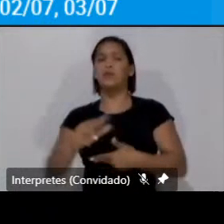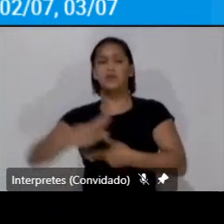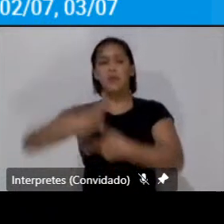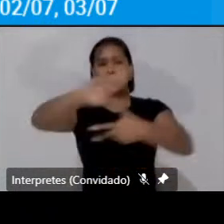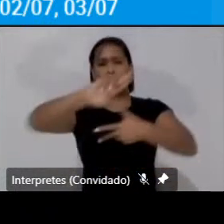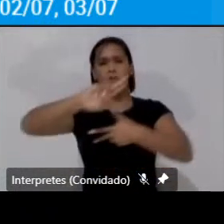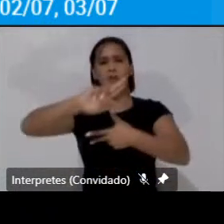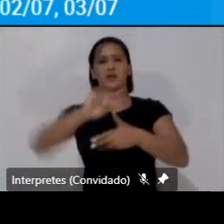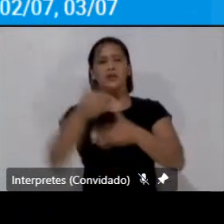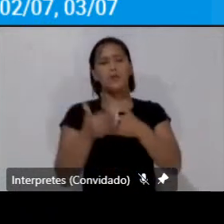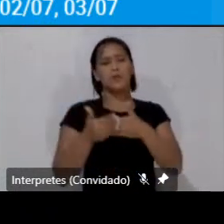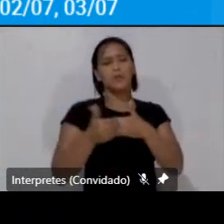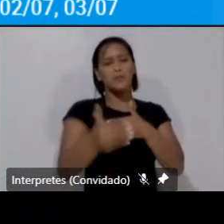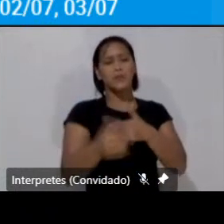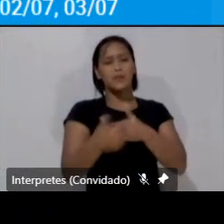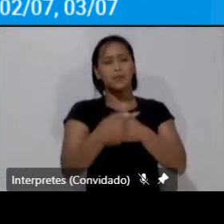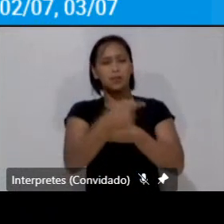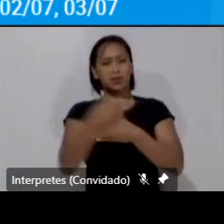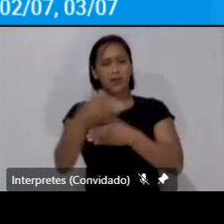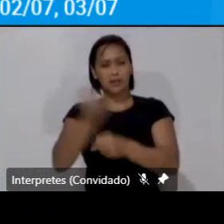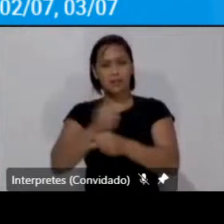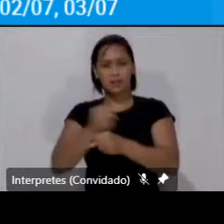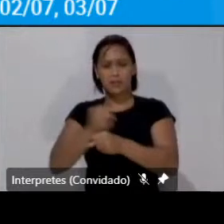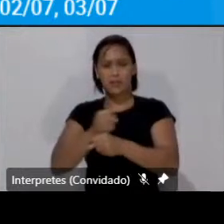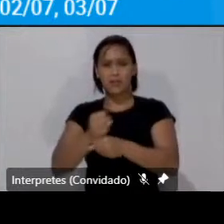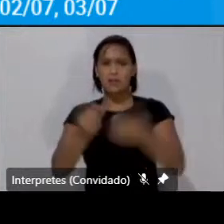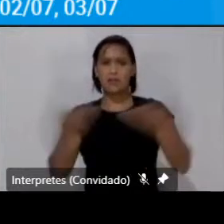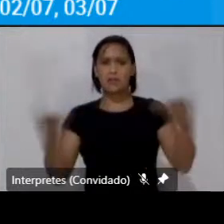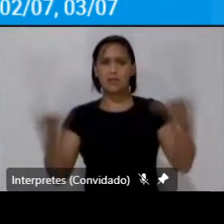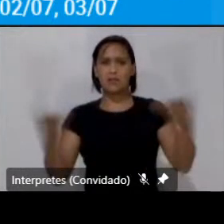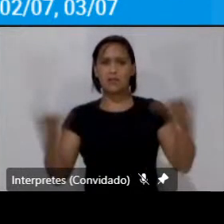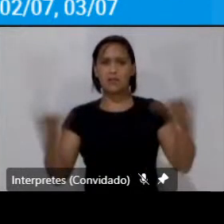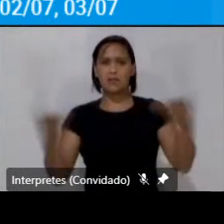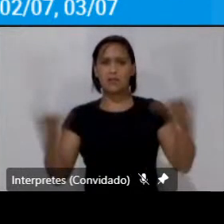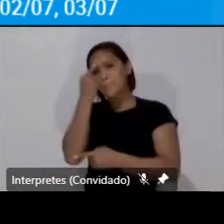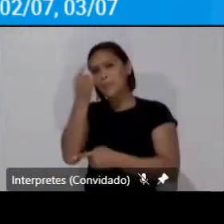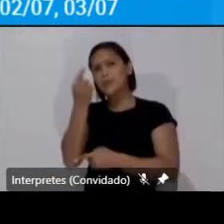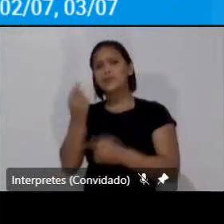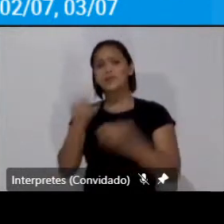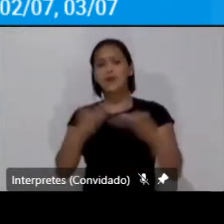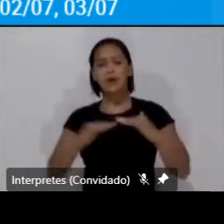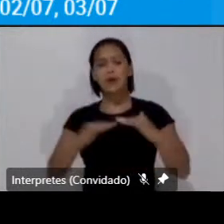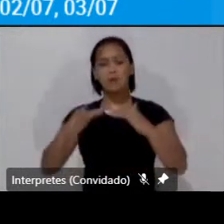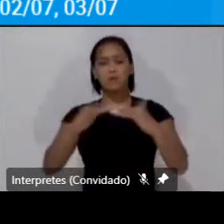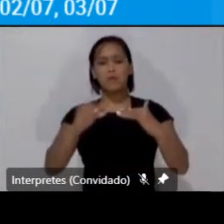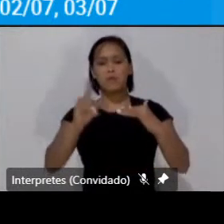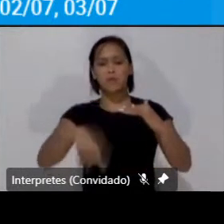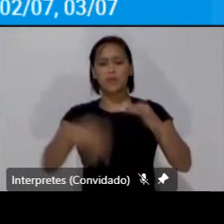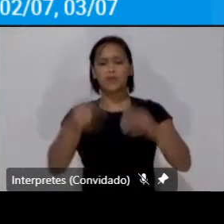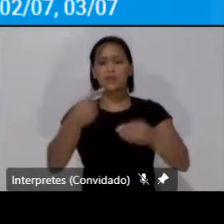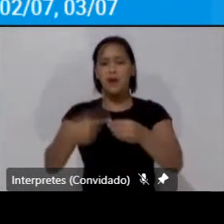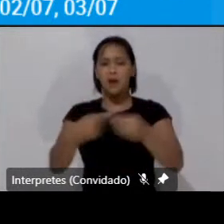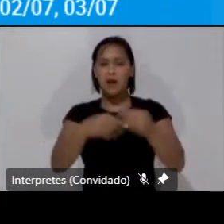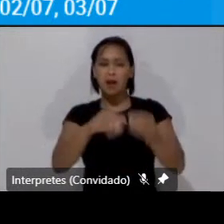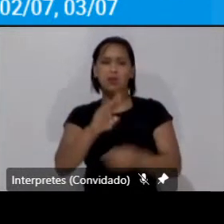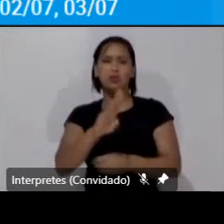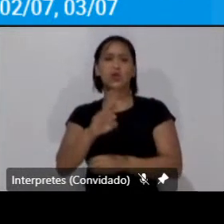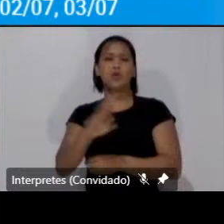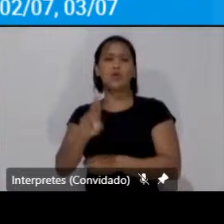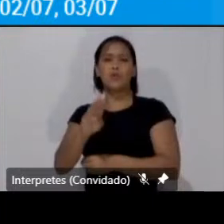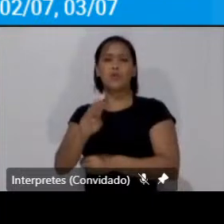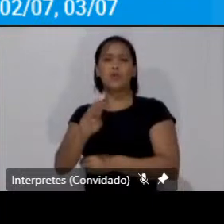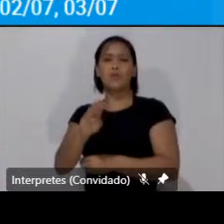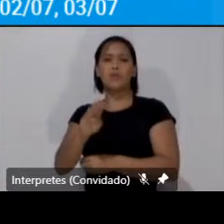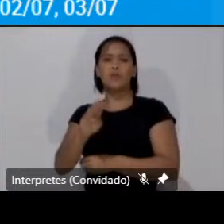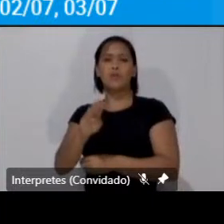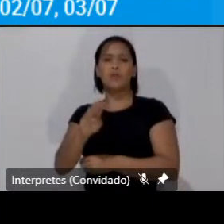principalmente a partir dos anos 70 que é pensar a mobilidade urbana aí sim em termos dos grandes